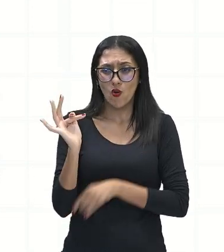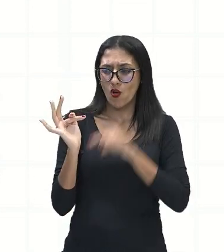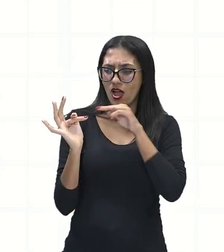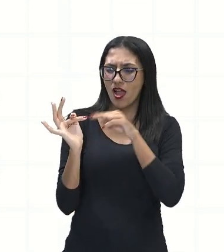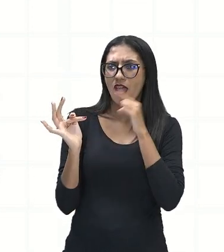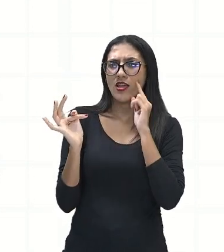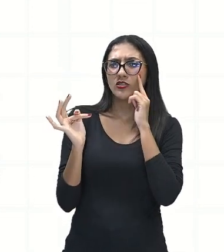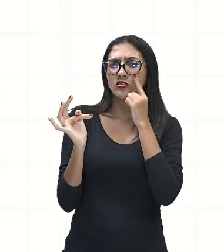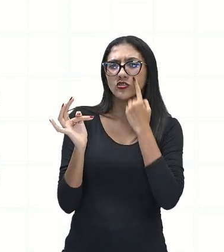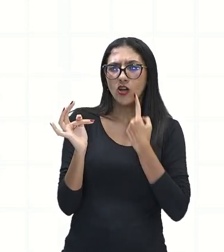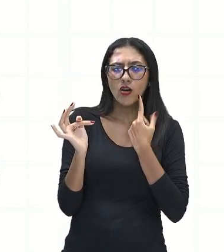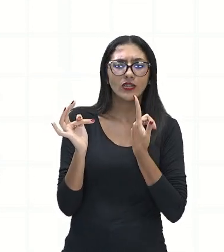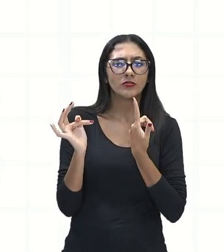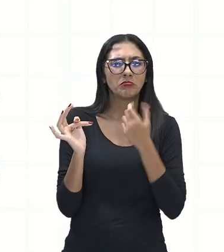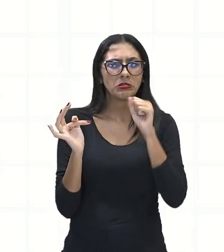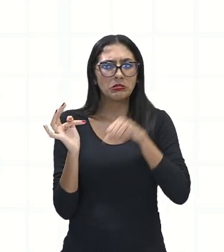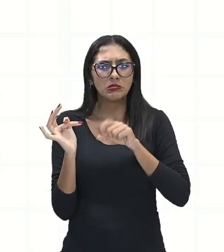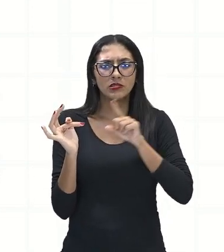não?